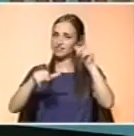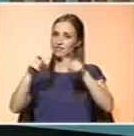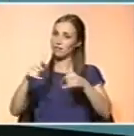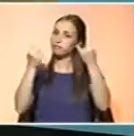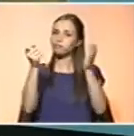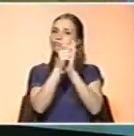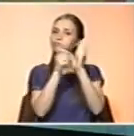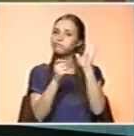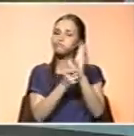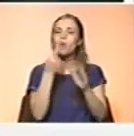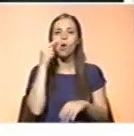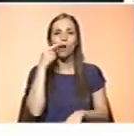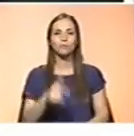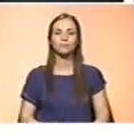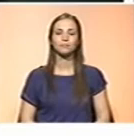irmos à agenda.